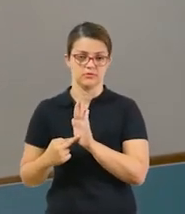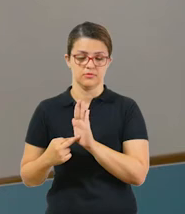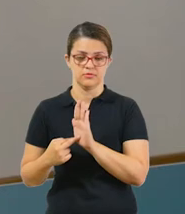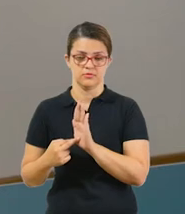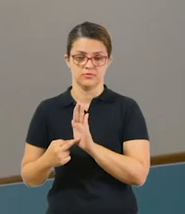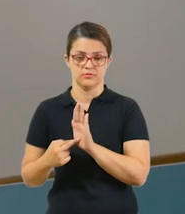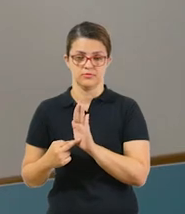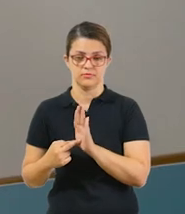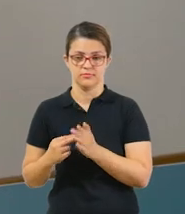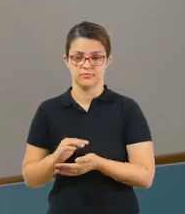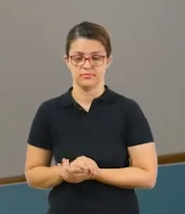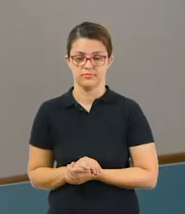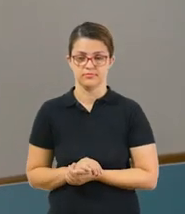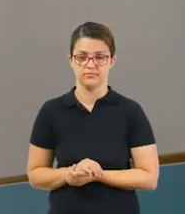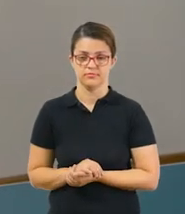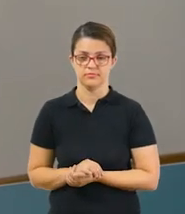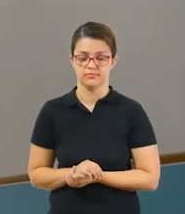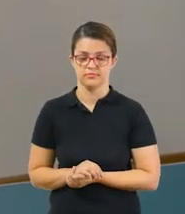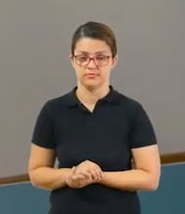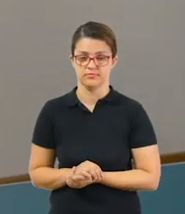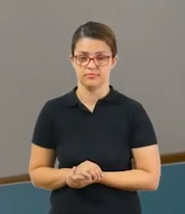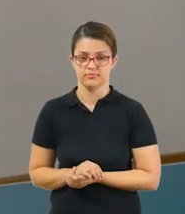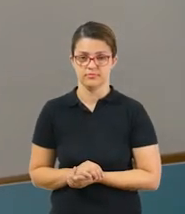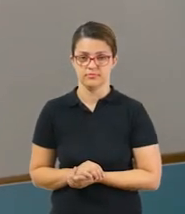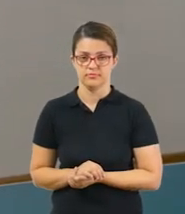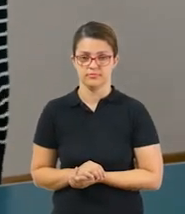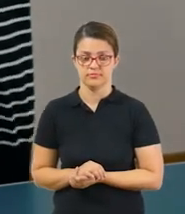cada um desses números que estão aqui do lado.